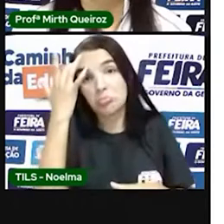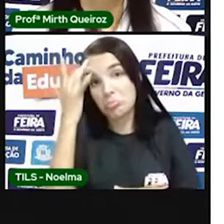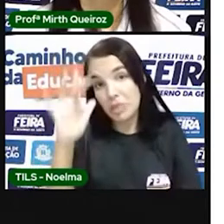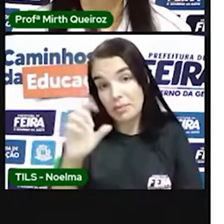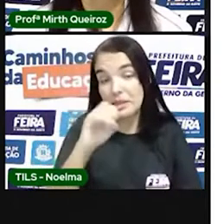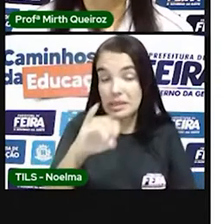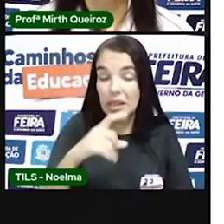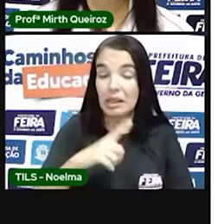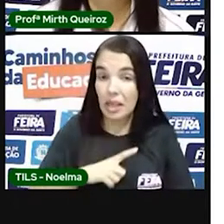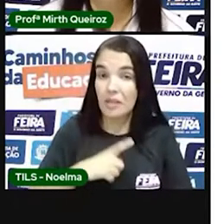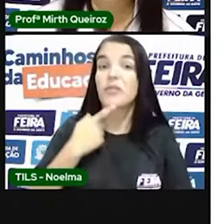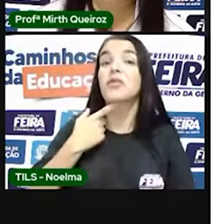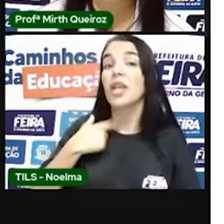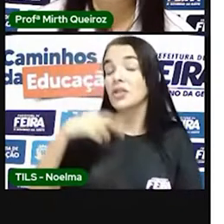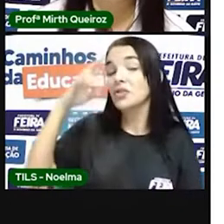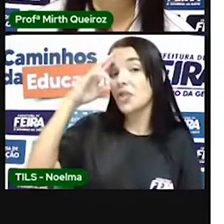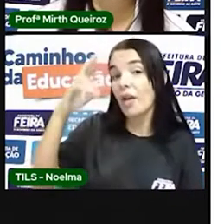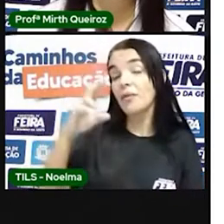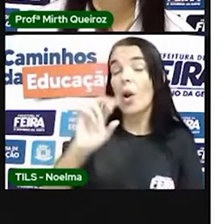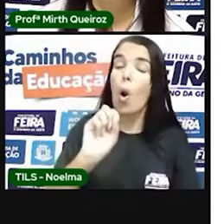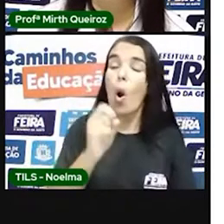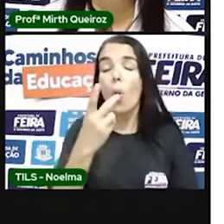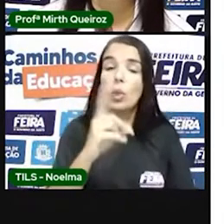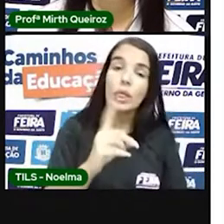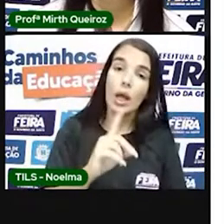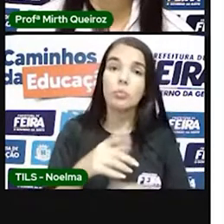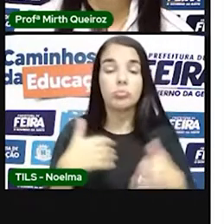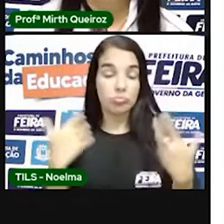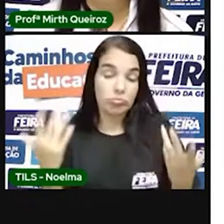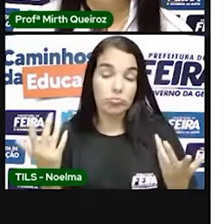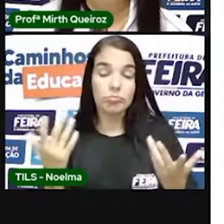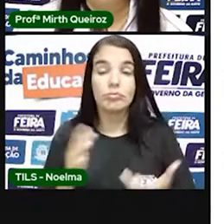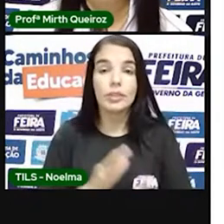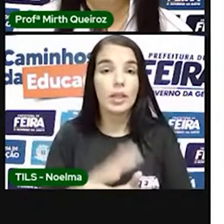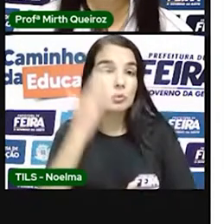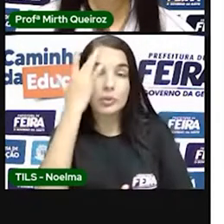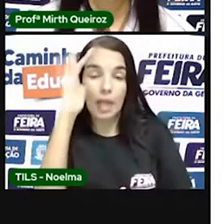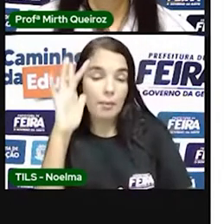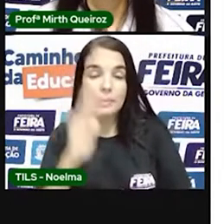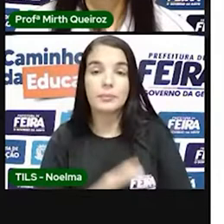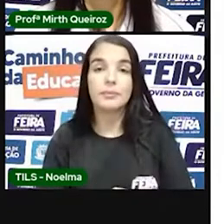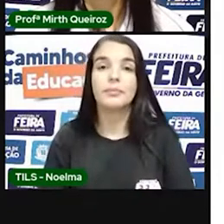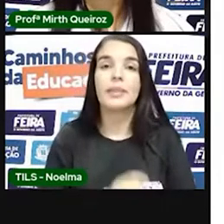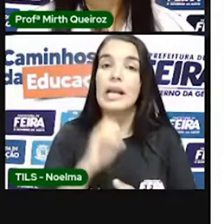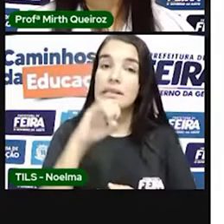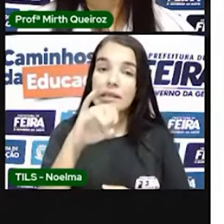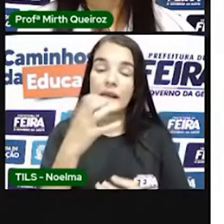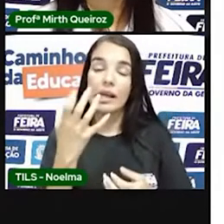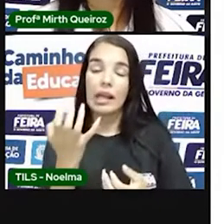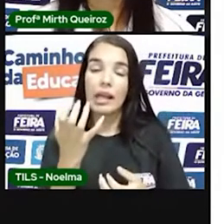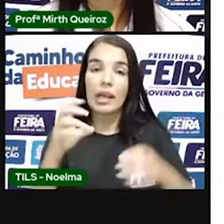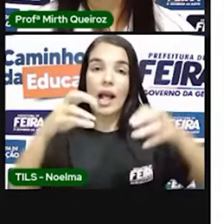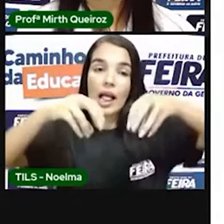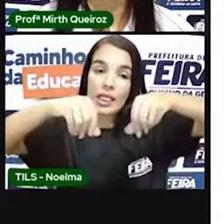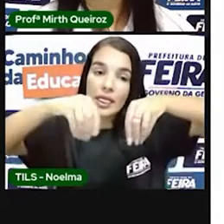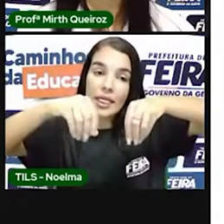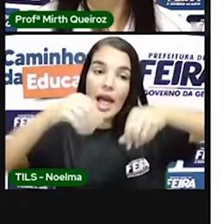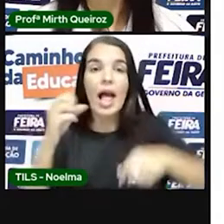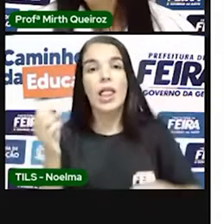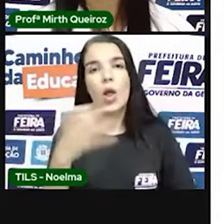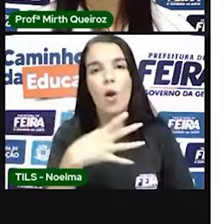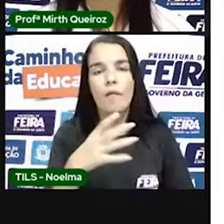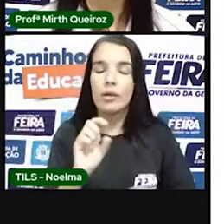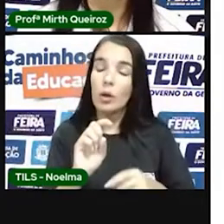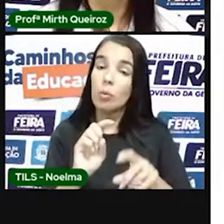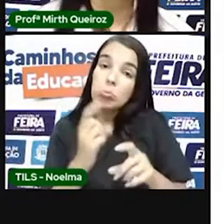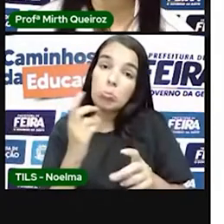foi intencional, se ele queria descobrir uma nova terra da América ou se foi por